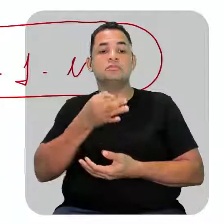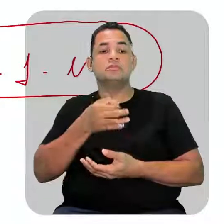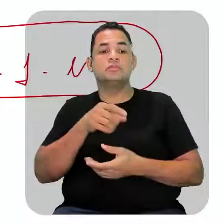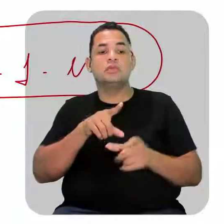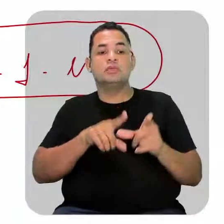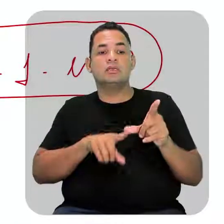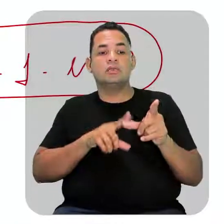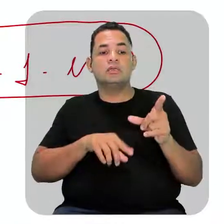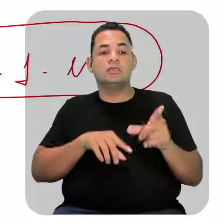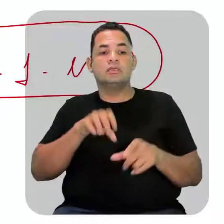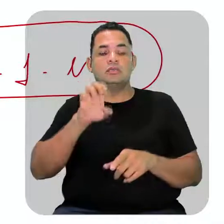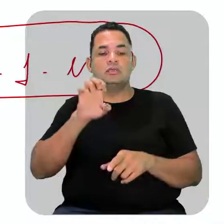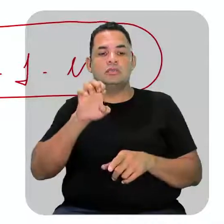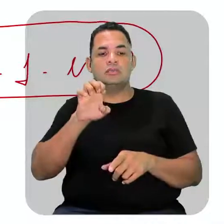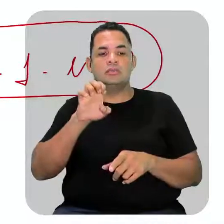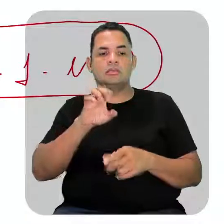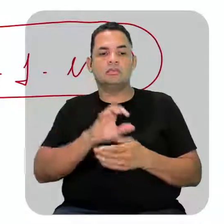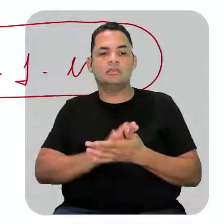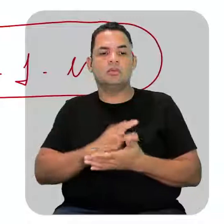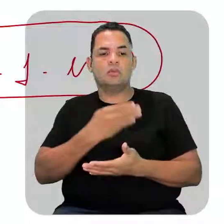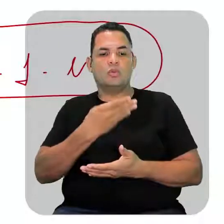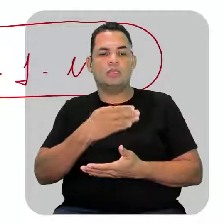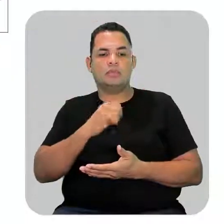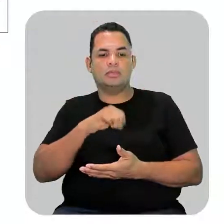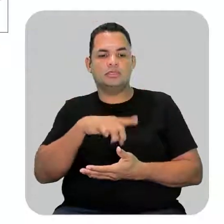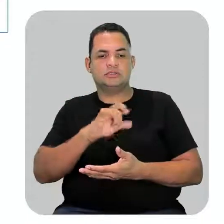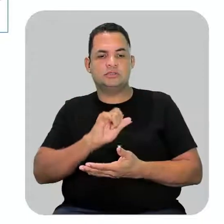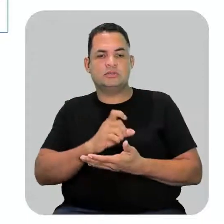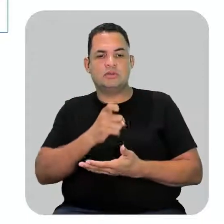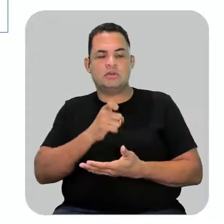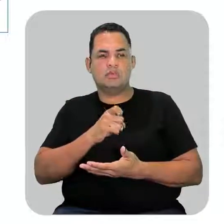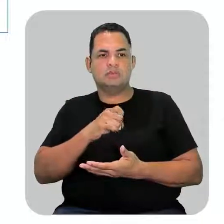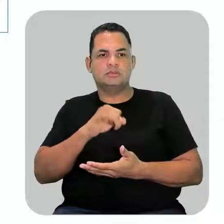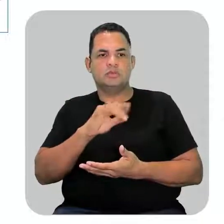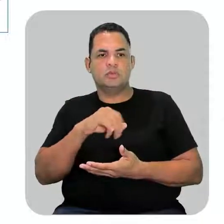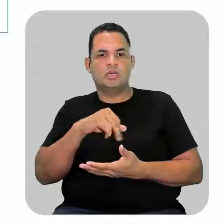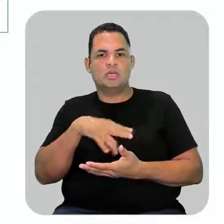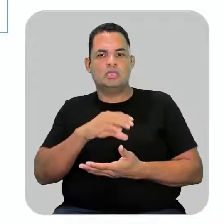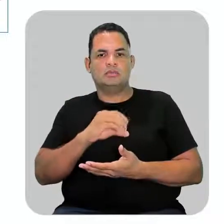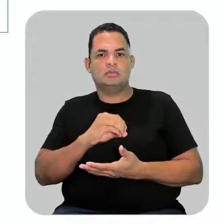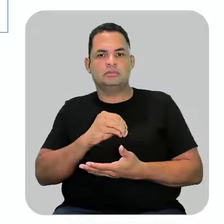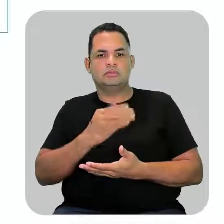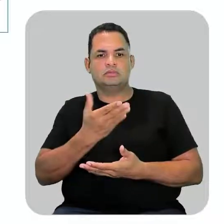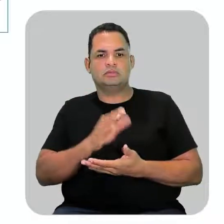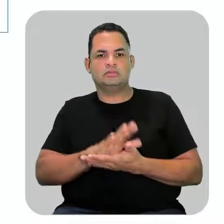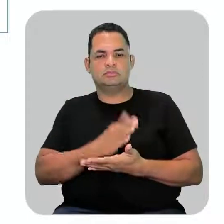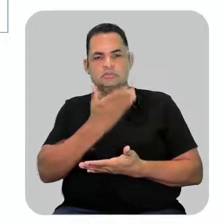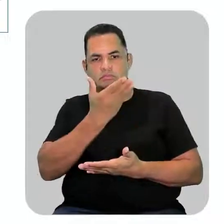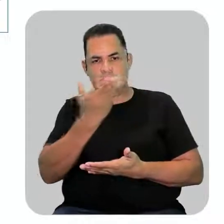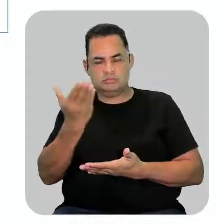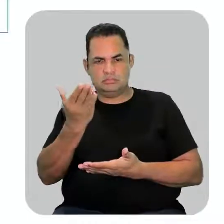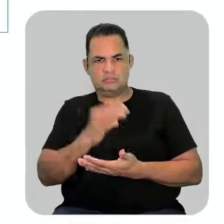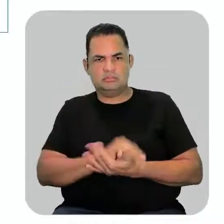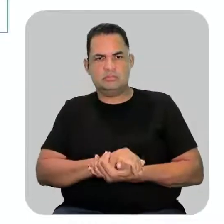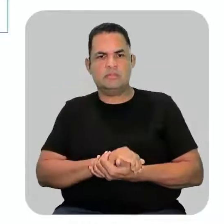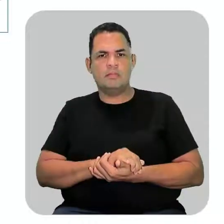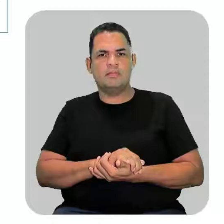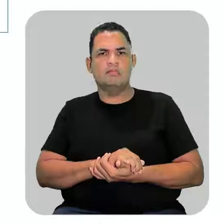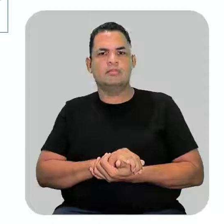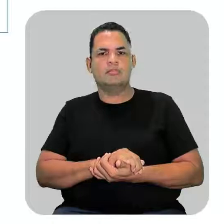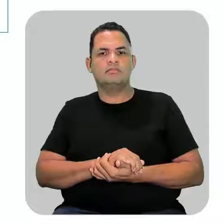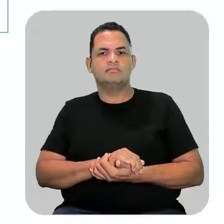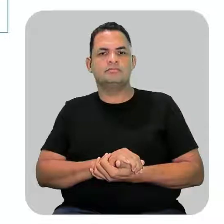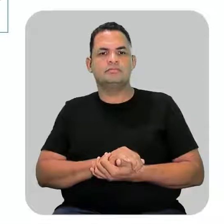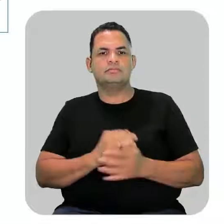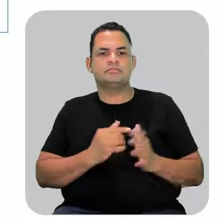e 4-metil-x-1-eno olha só aqui a especificação para vocês onde eu